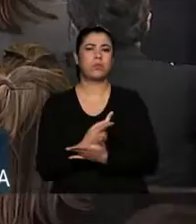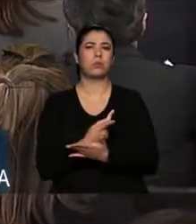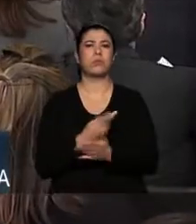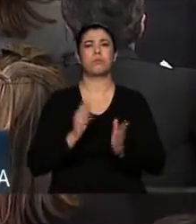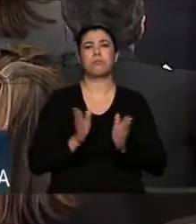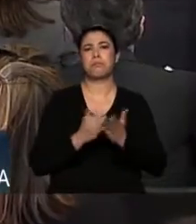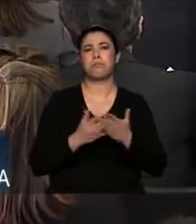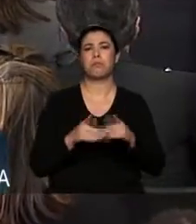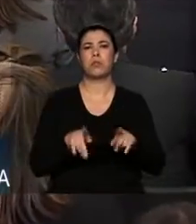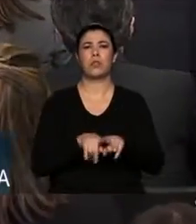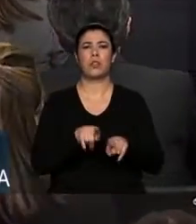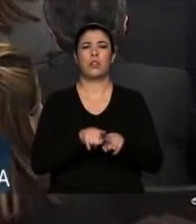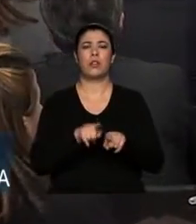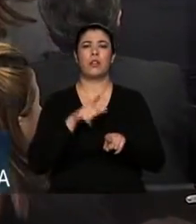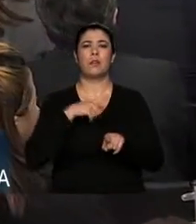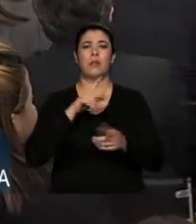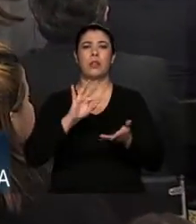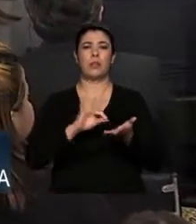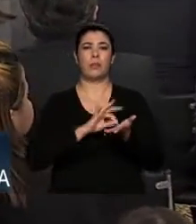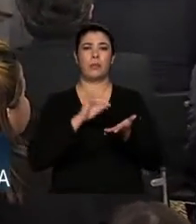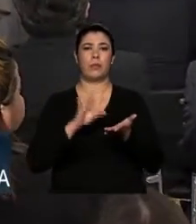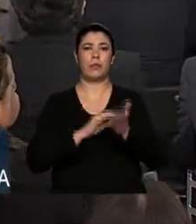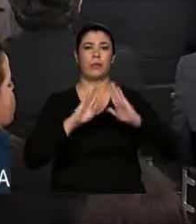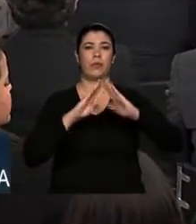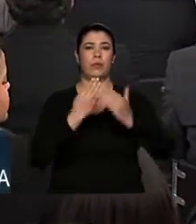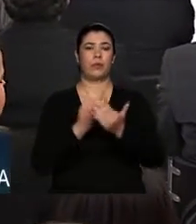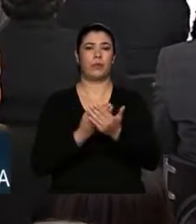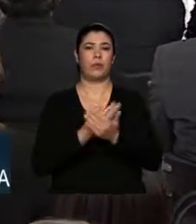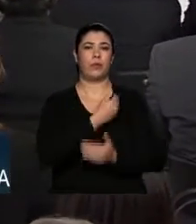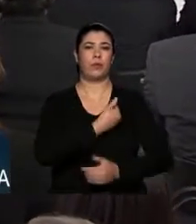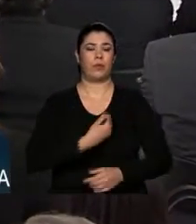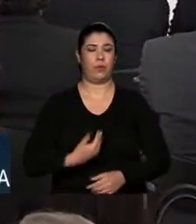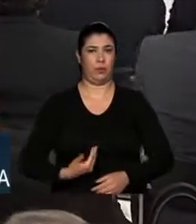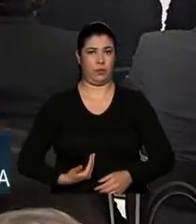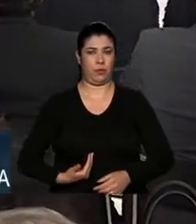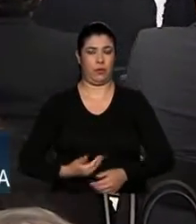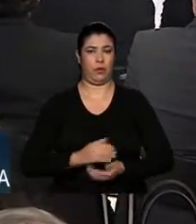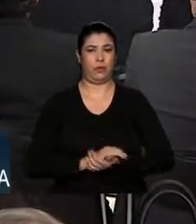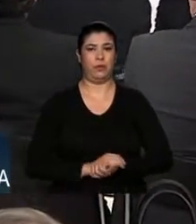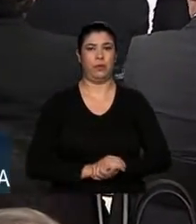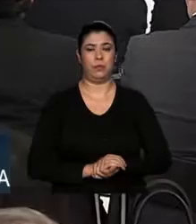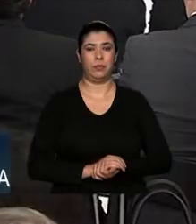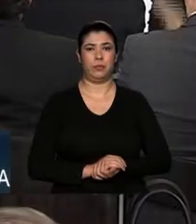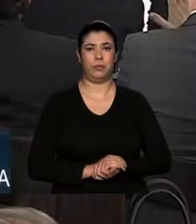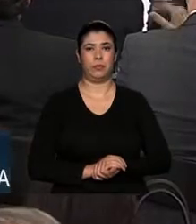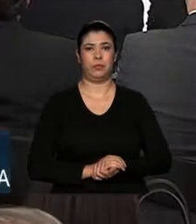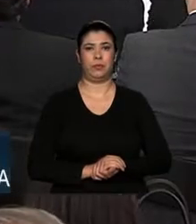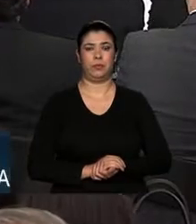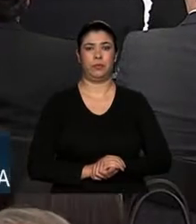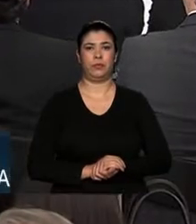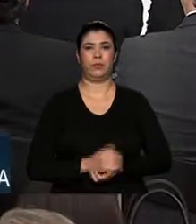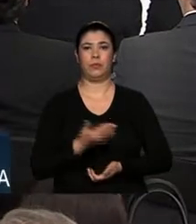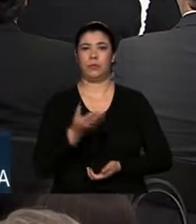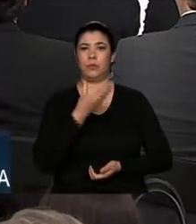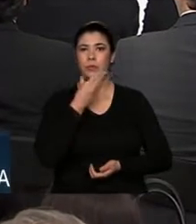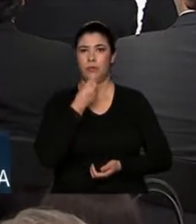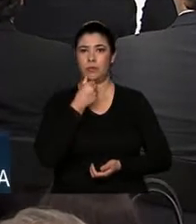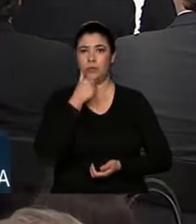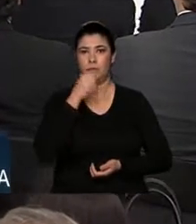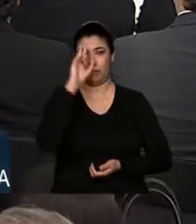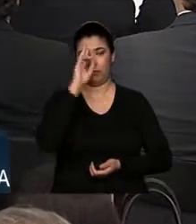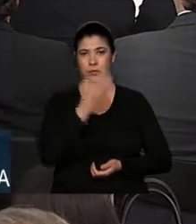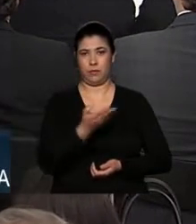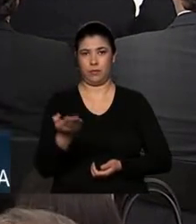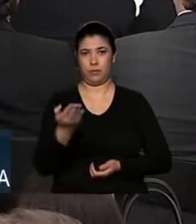e os matriculados em escolas da rede pública. Senhoras e senhores, dando início a este